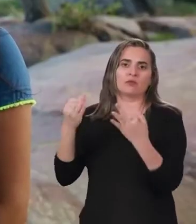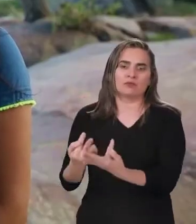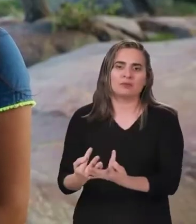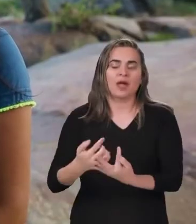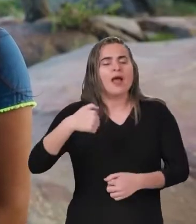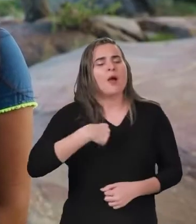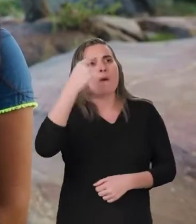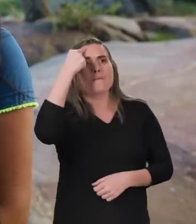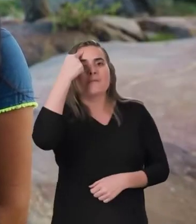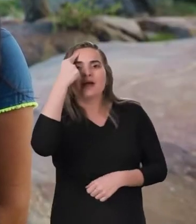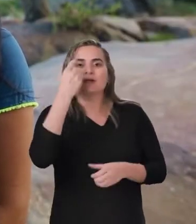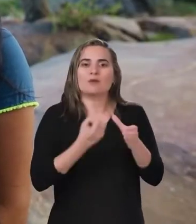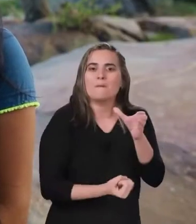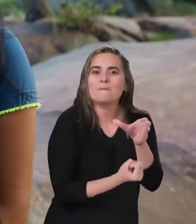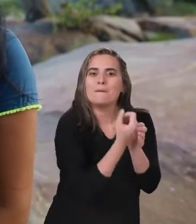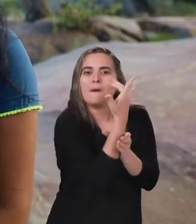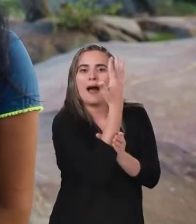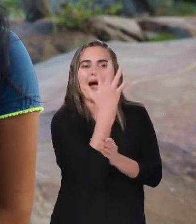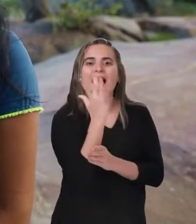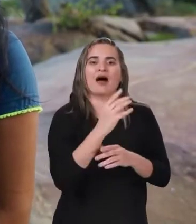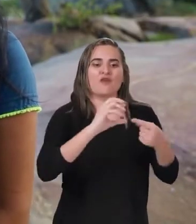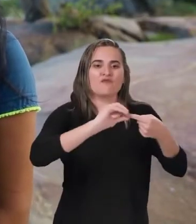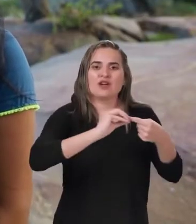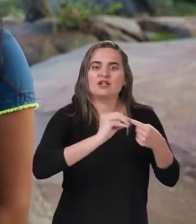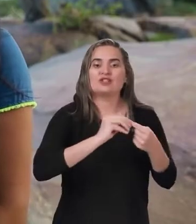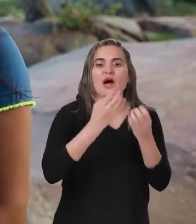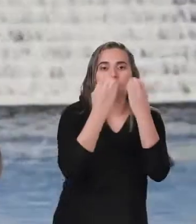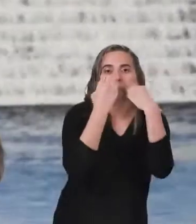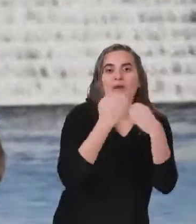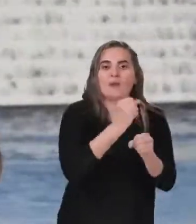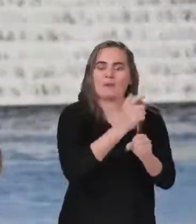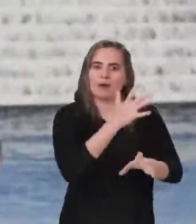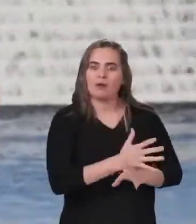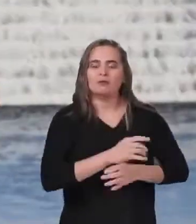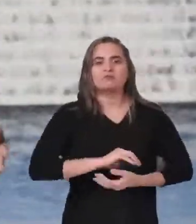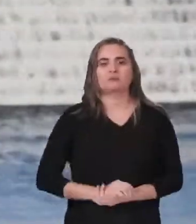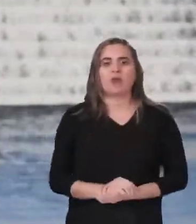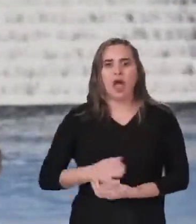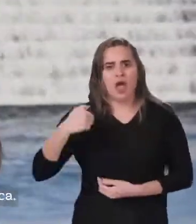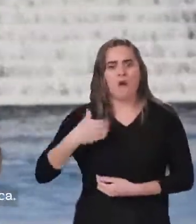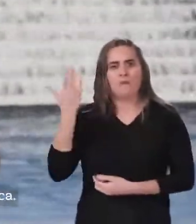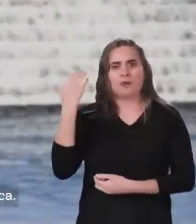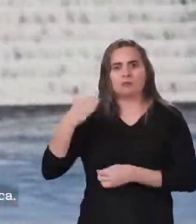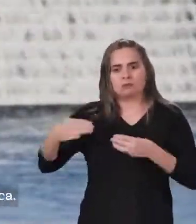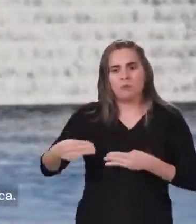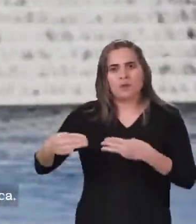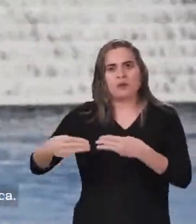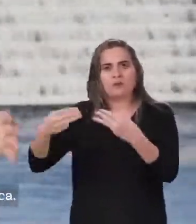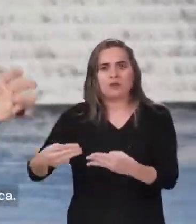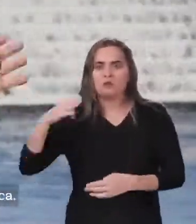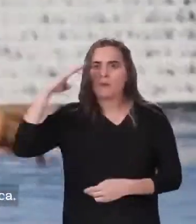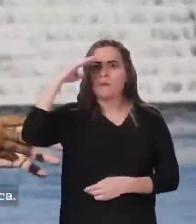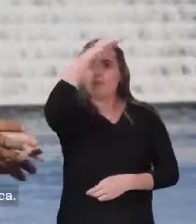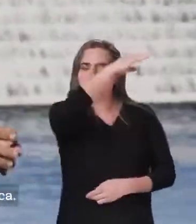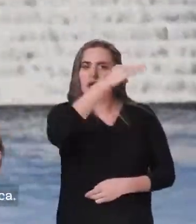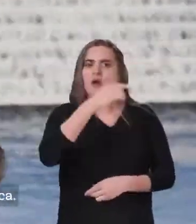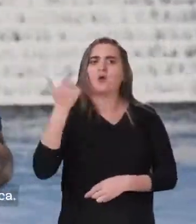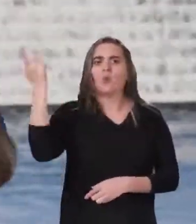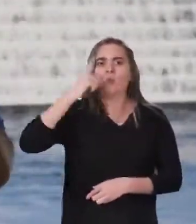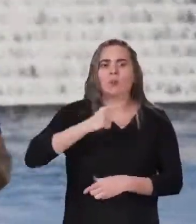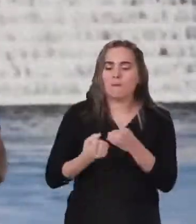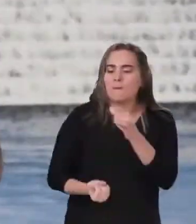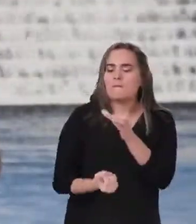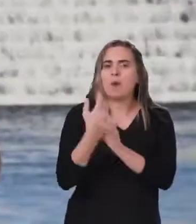pensando em plantar feijão, milho, batata, tudo, né? Como ministro do presidente Bolsonaro, nós destravamos a obra da barragem de